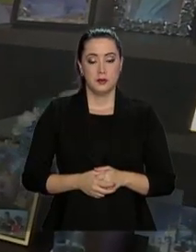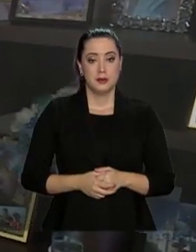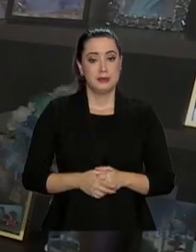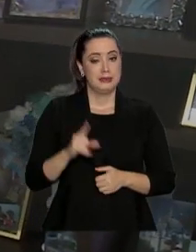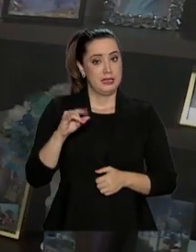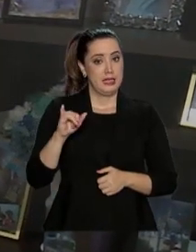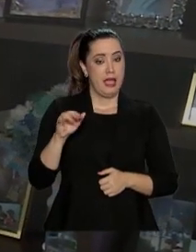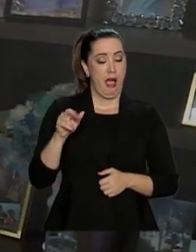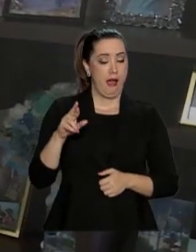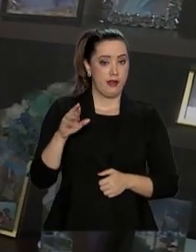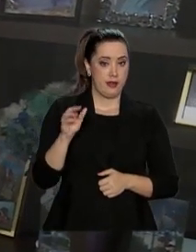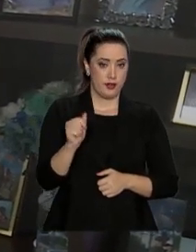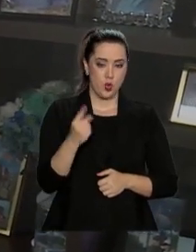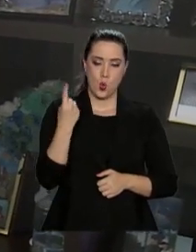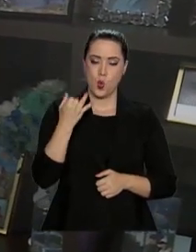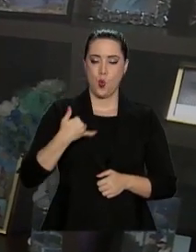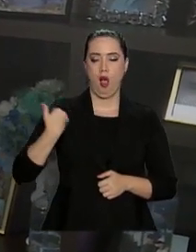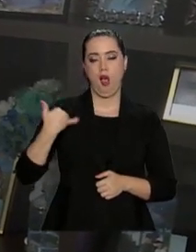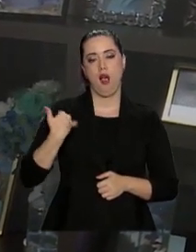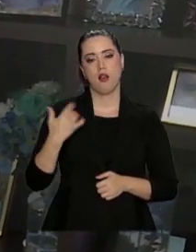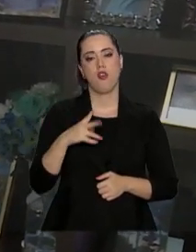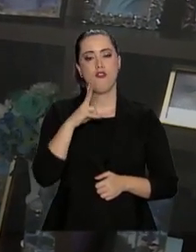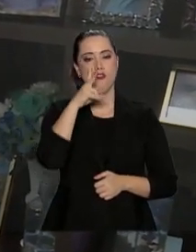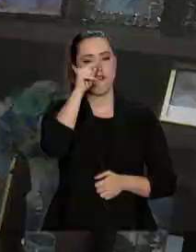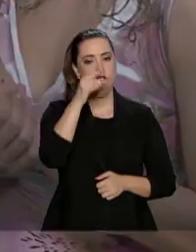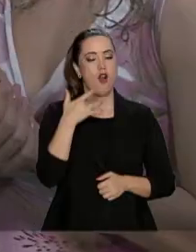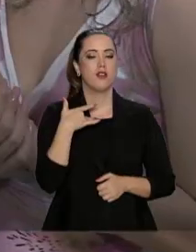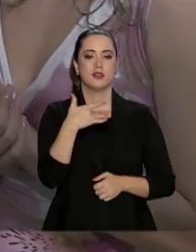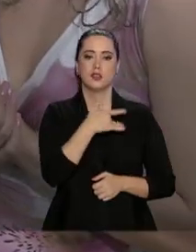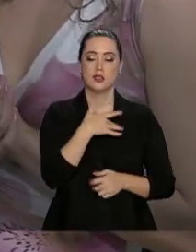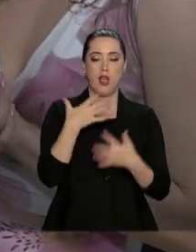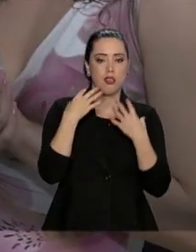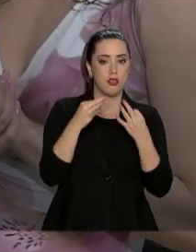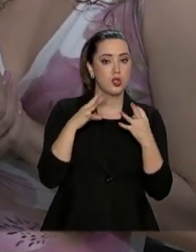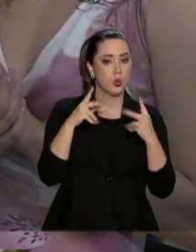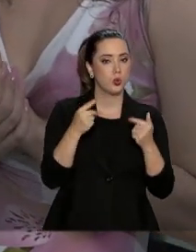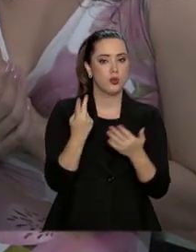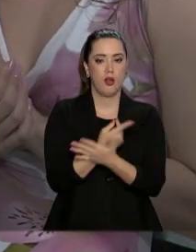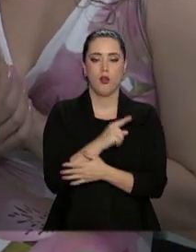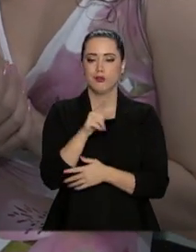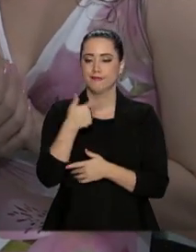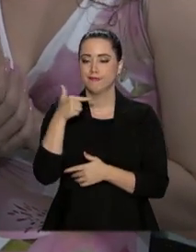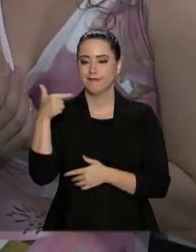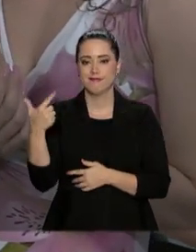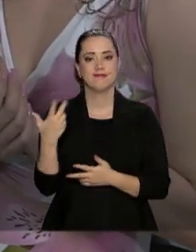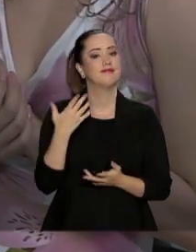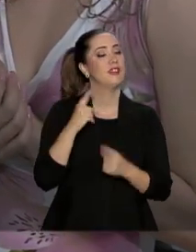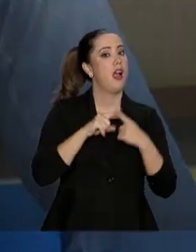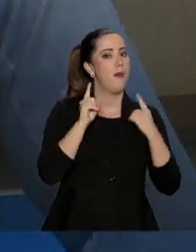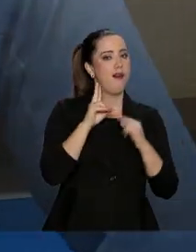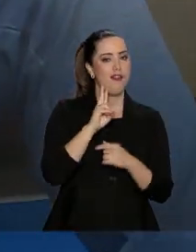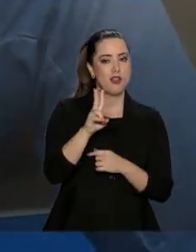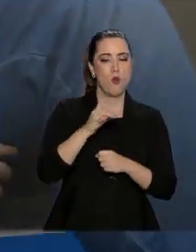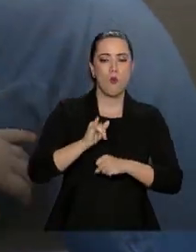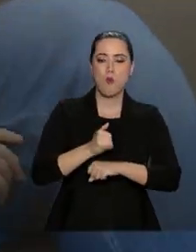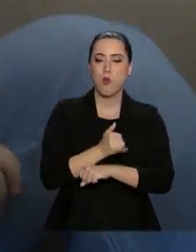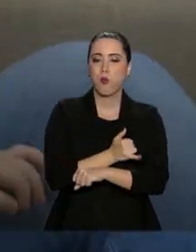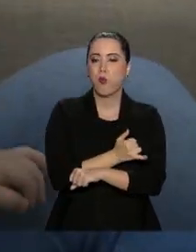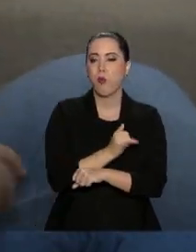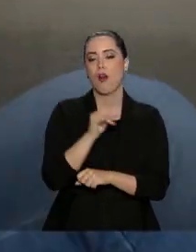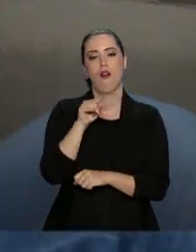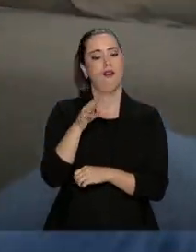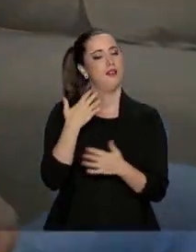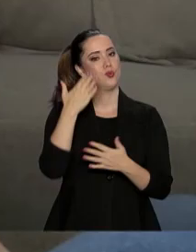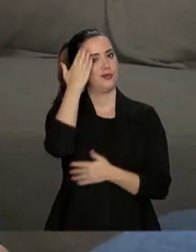Quiara tem um aninho, é forte, saudável, atenta a tudo o que acontece, sorridente. Quem a vê gordinha assim,